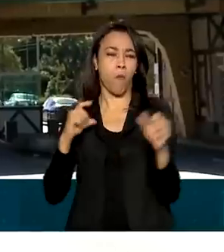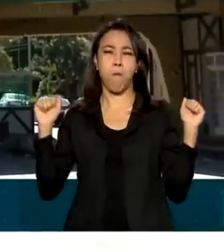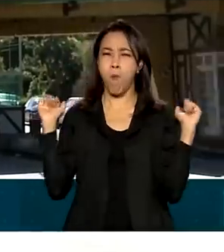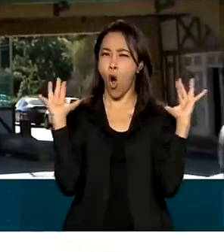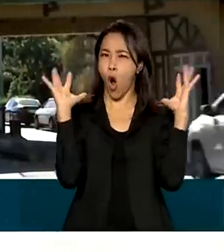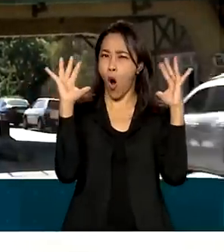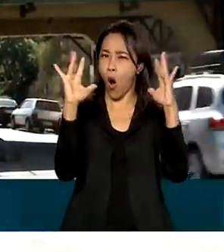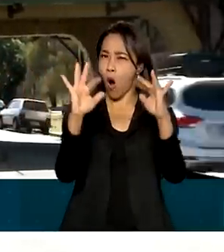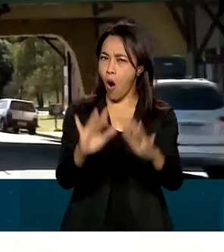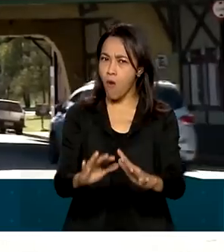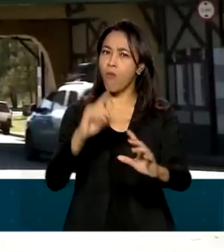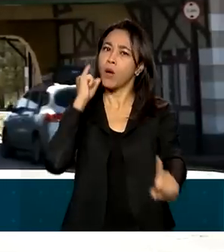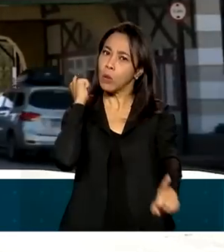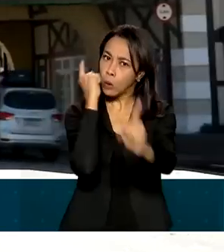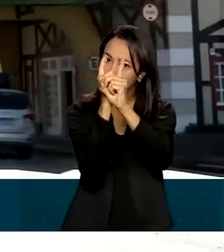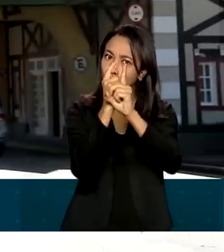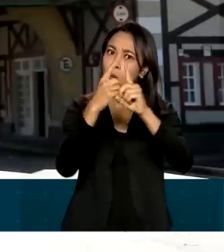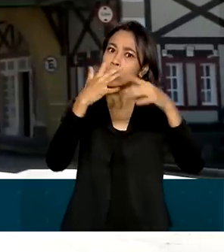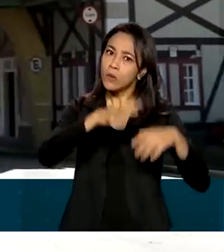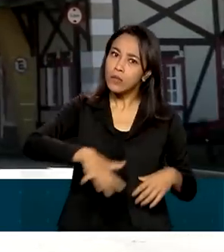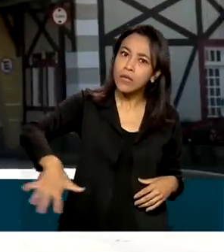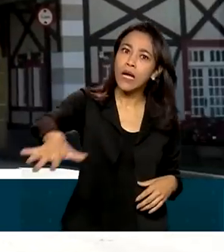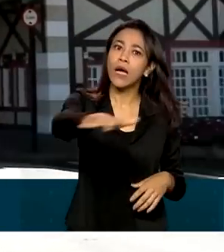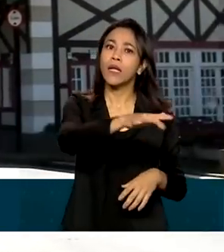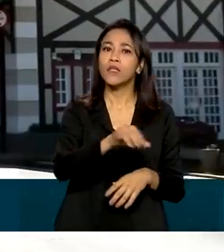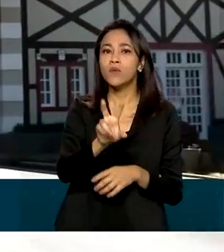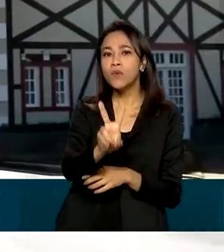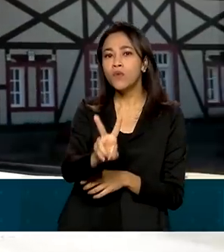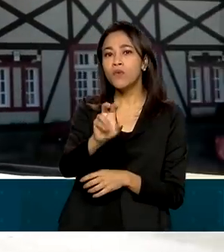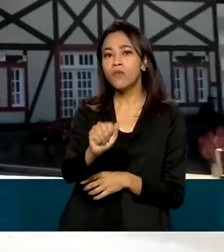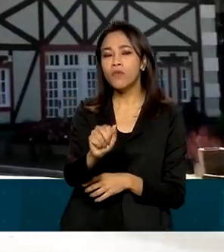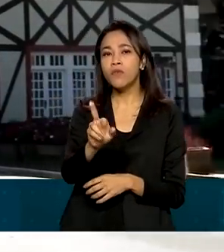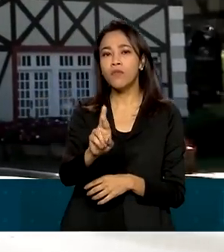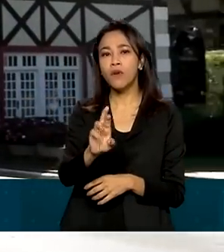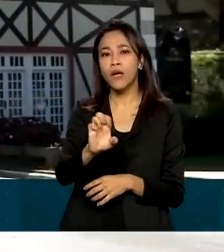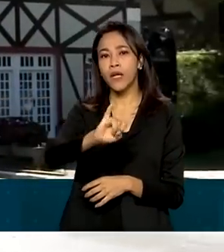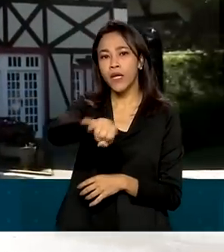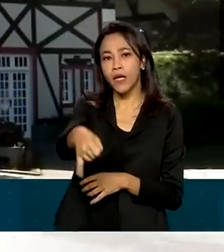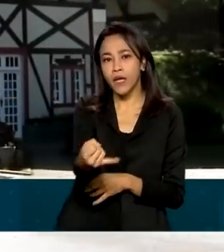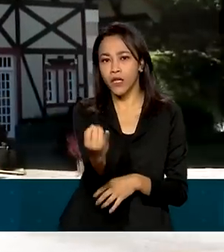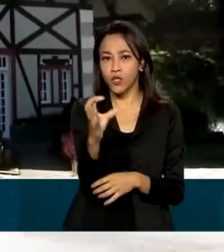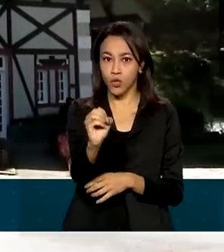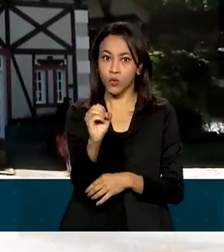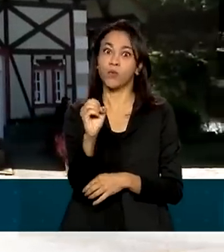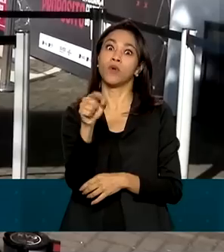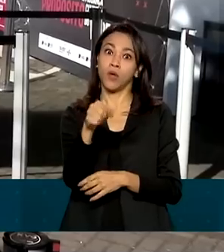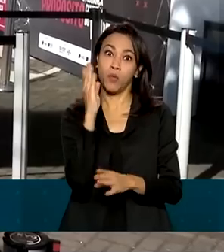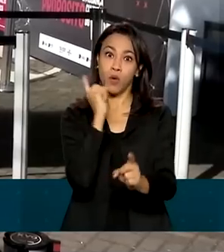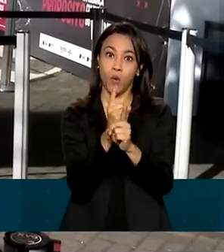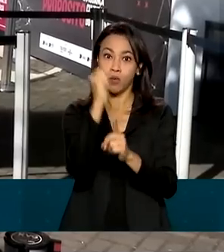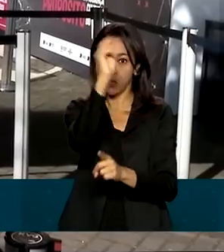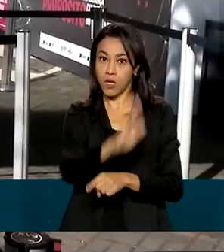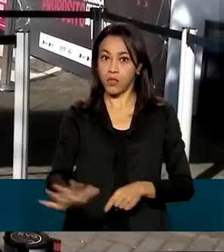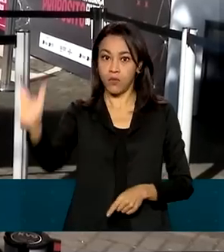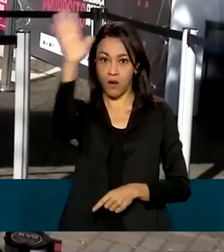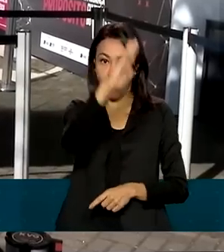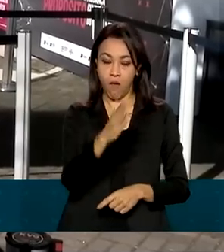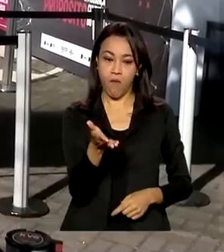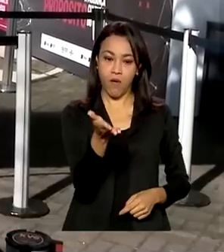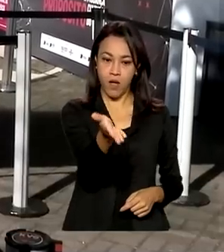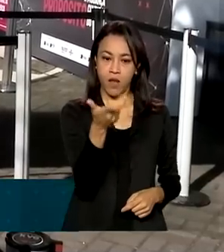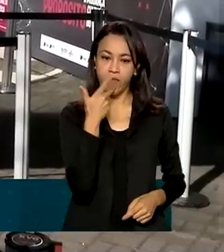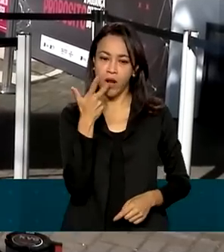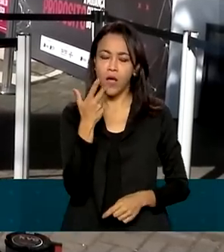maior evento do setor varejista no país, a Convenção Nacional do Comércio Logista. Você, além de se conectar